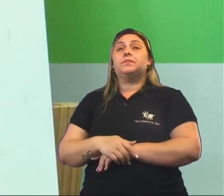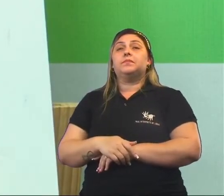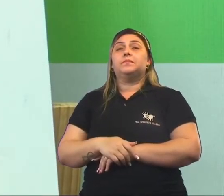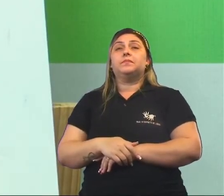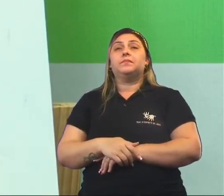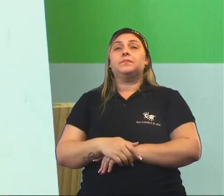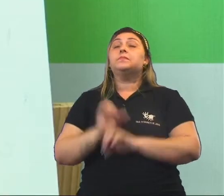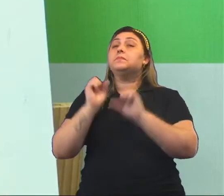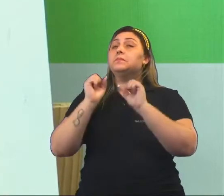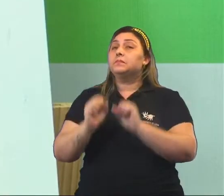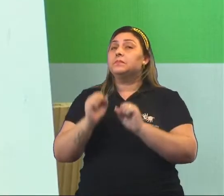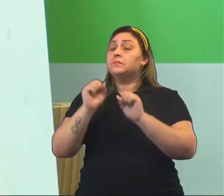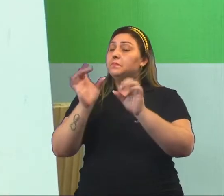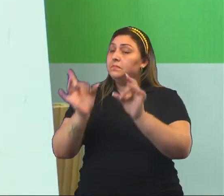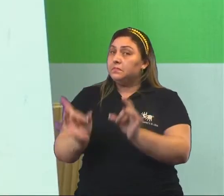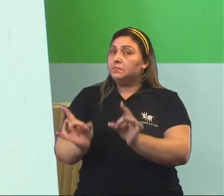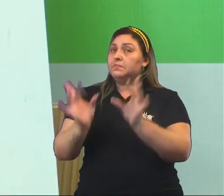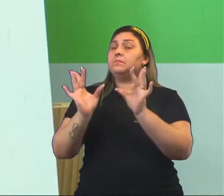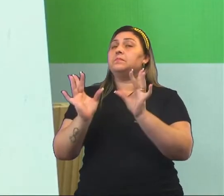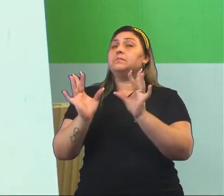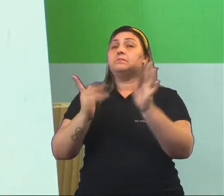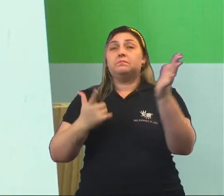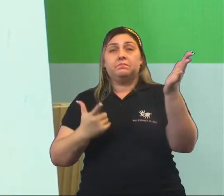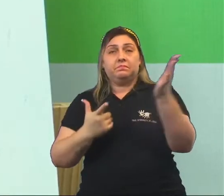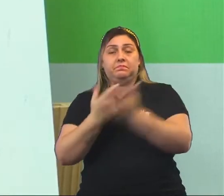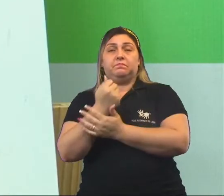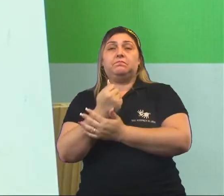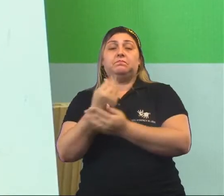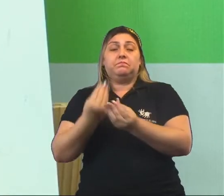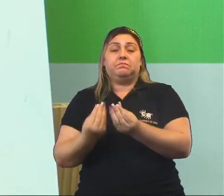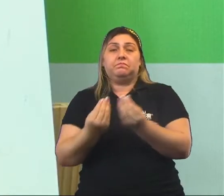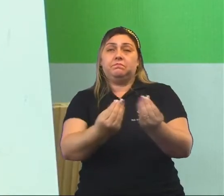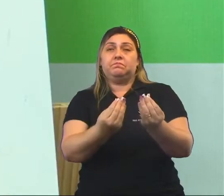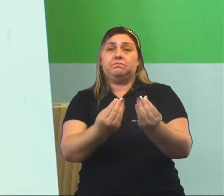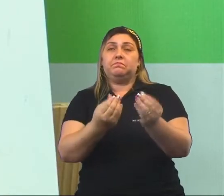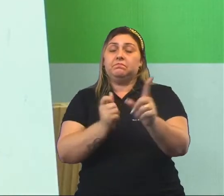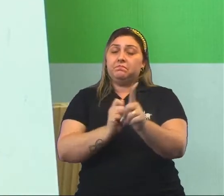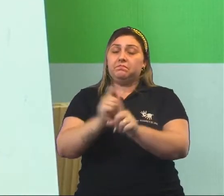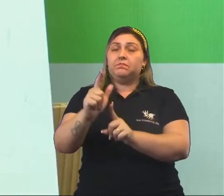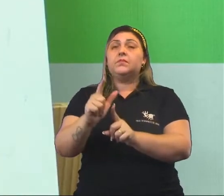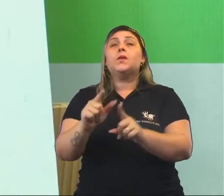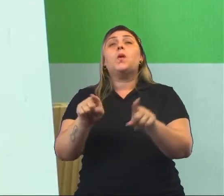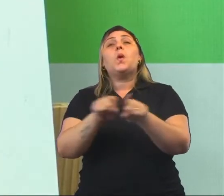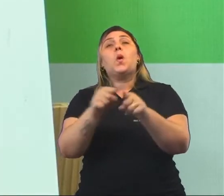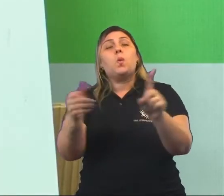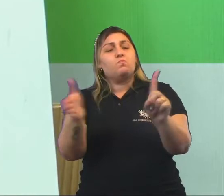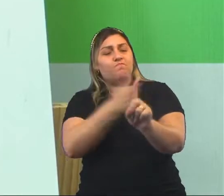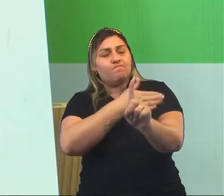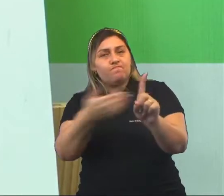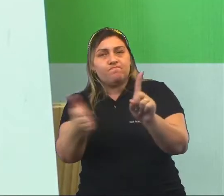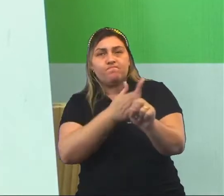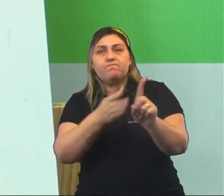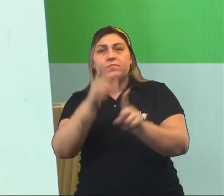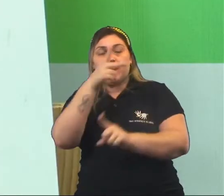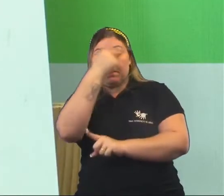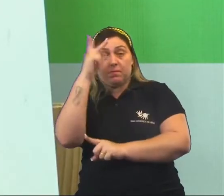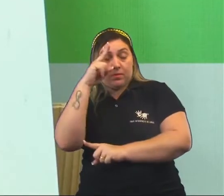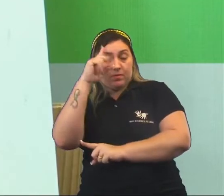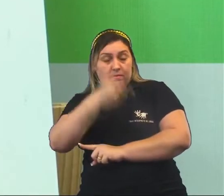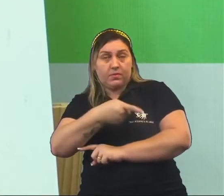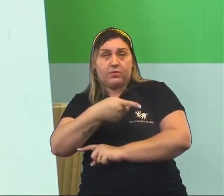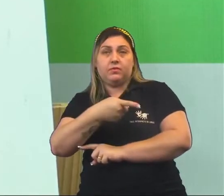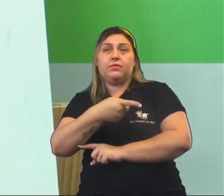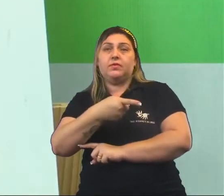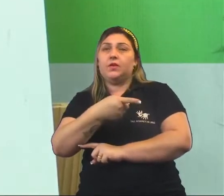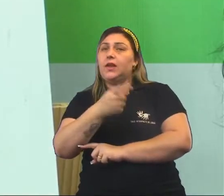ele podia ser vendido, comprado, doado, alugado ou mesmo maltratado por seu dono, sem que